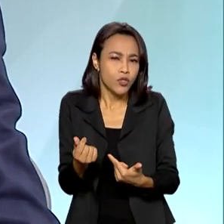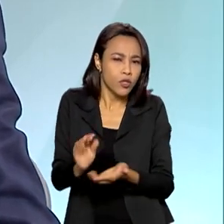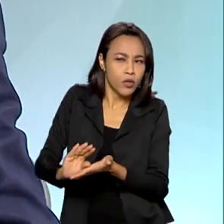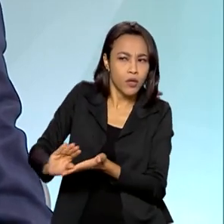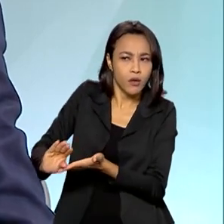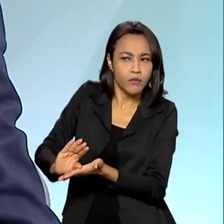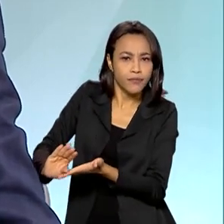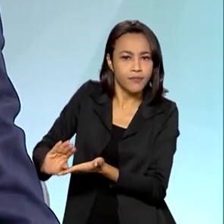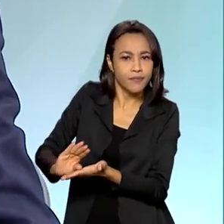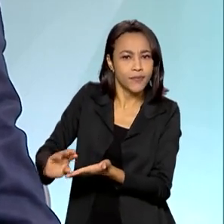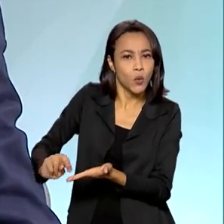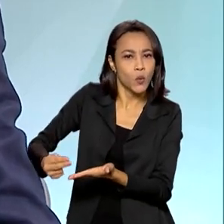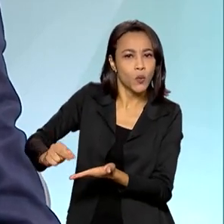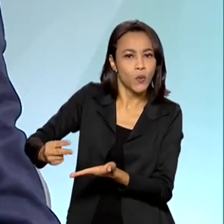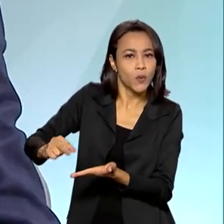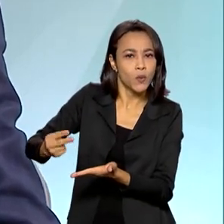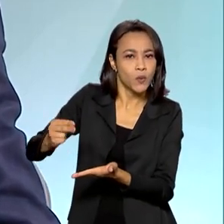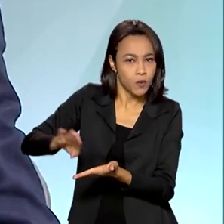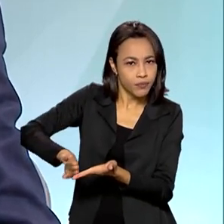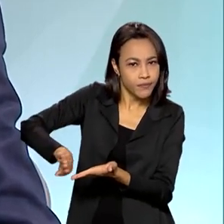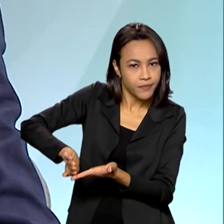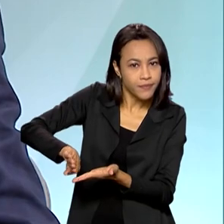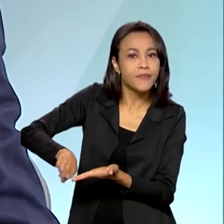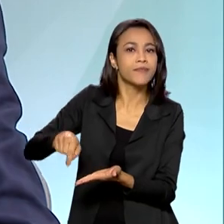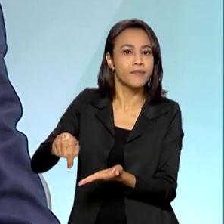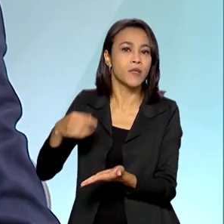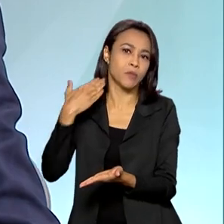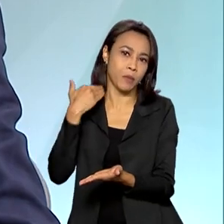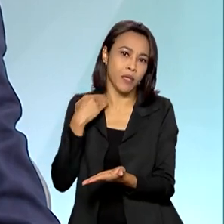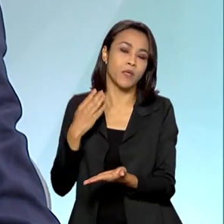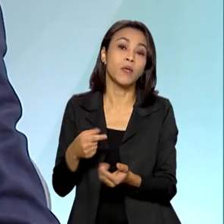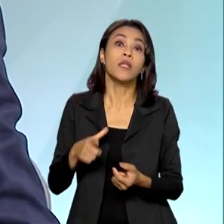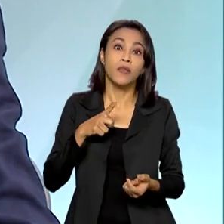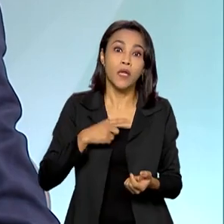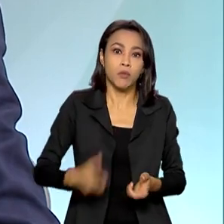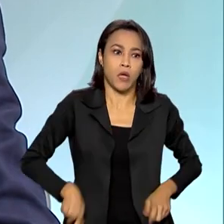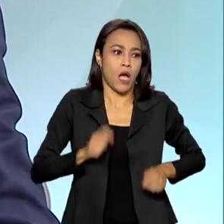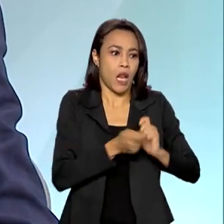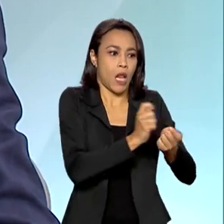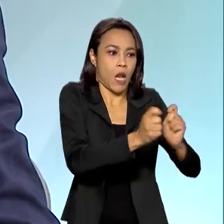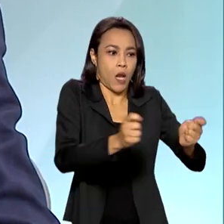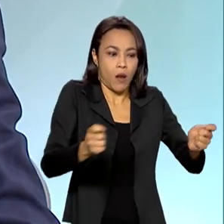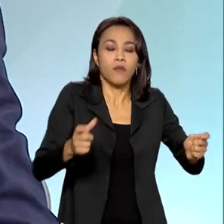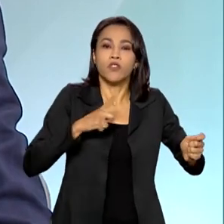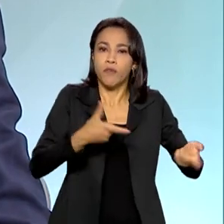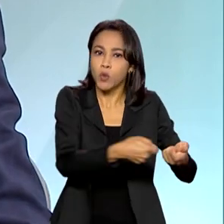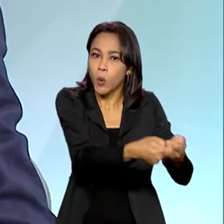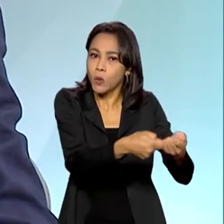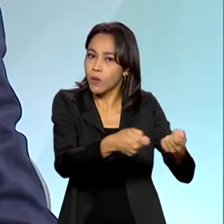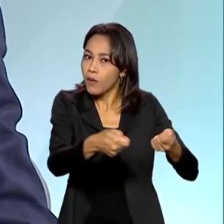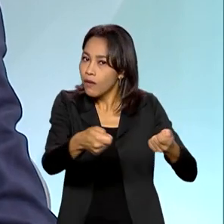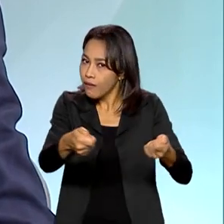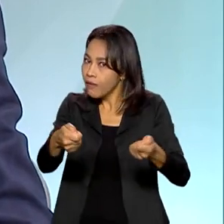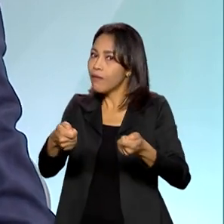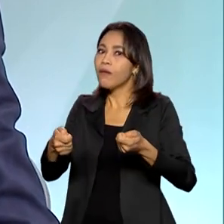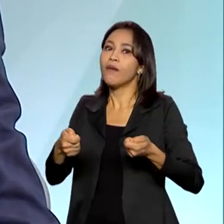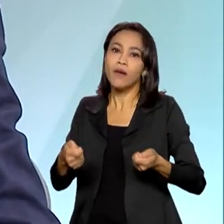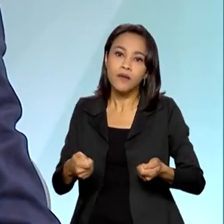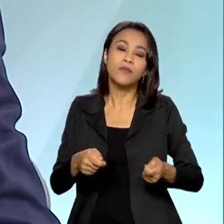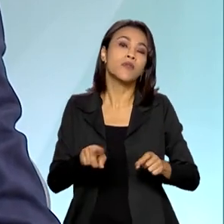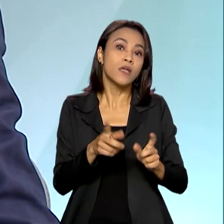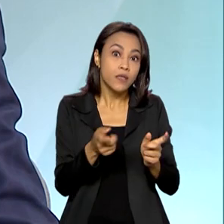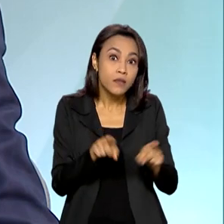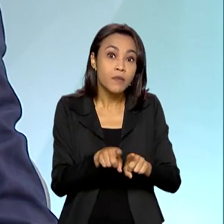Brasil. Do lado das despesas, se mantiveram controladas, inclusive, o crescimento abaixo das taxas de